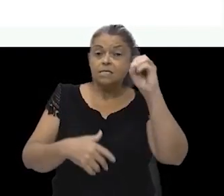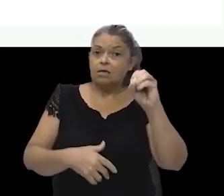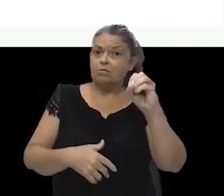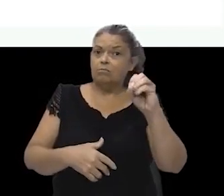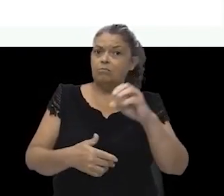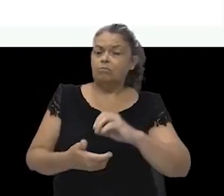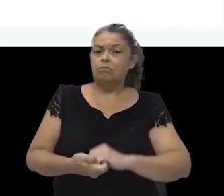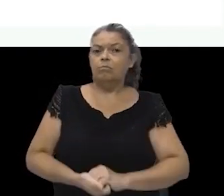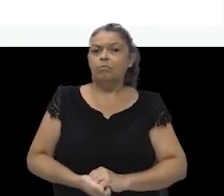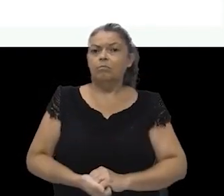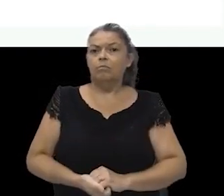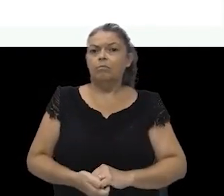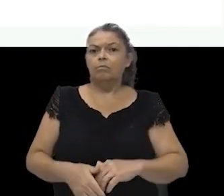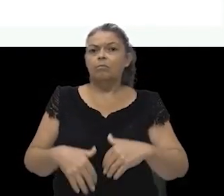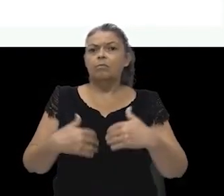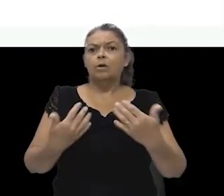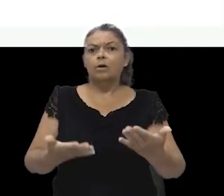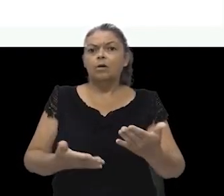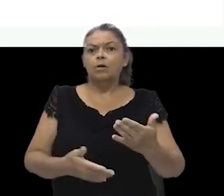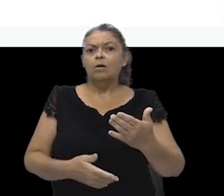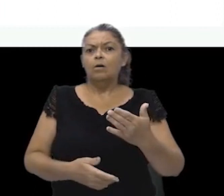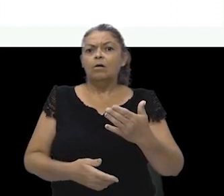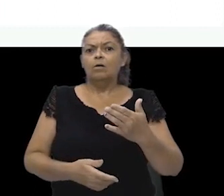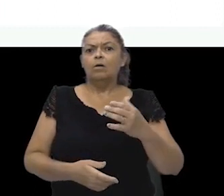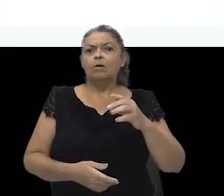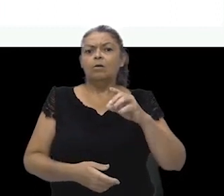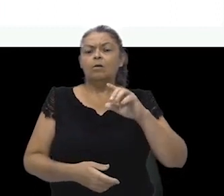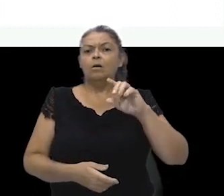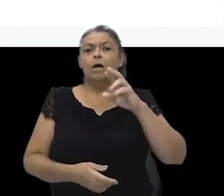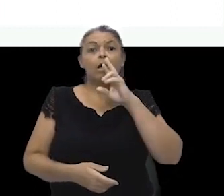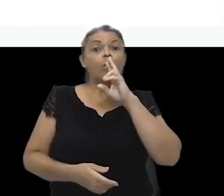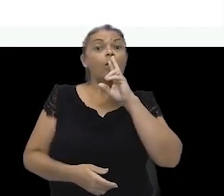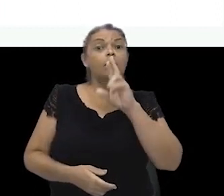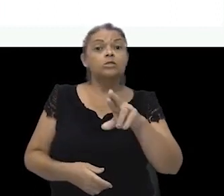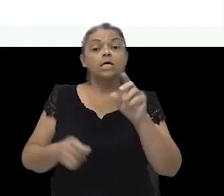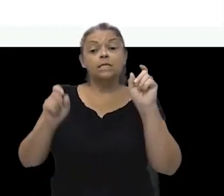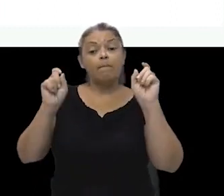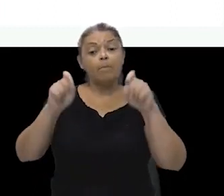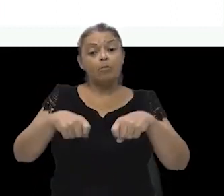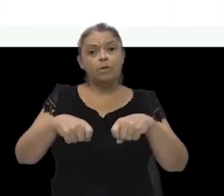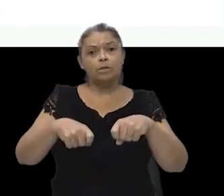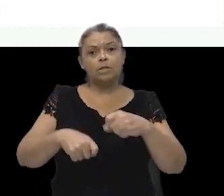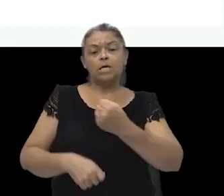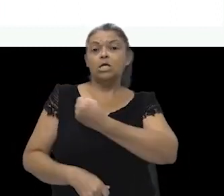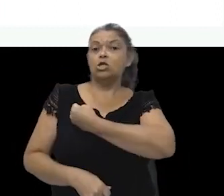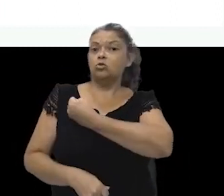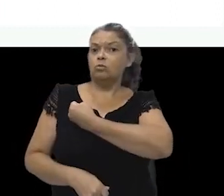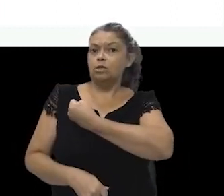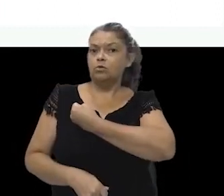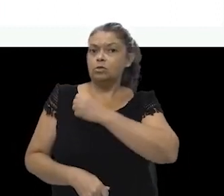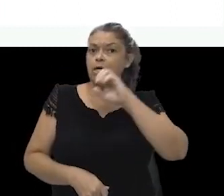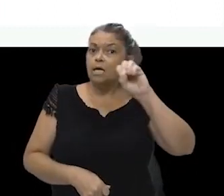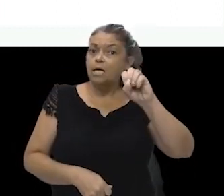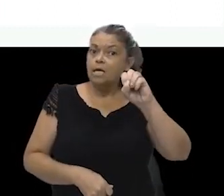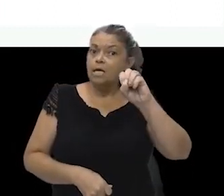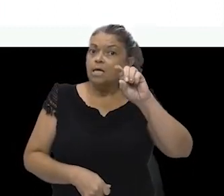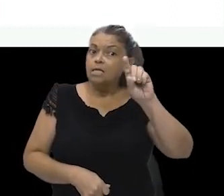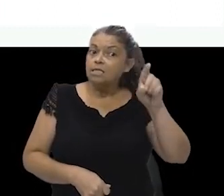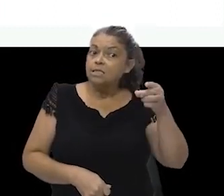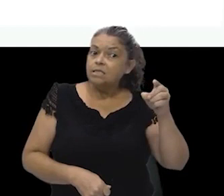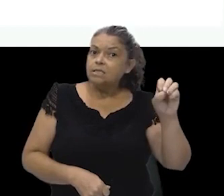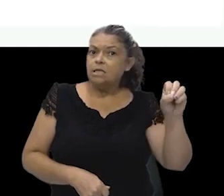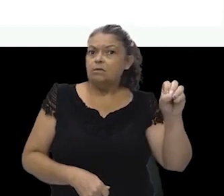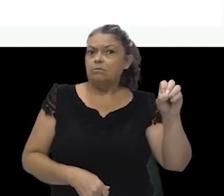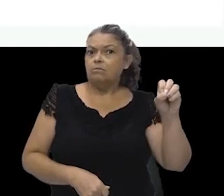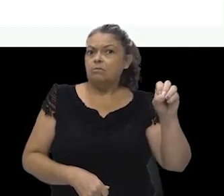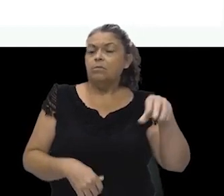é o meu resultado da probabilidade em números decimais. Já